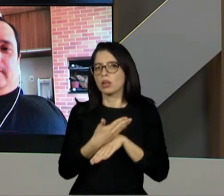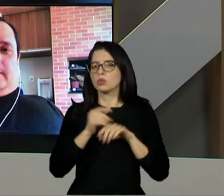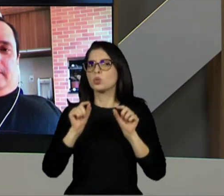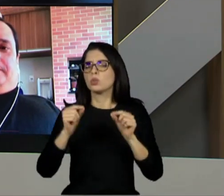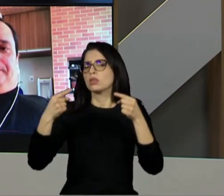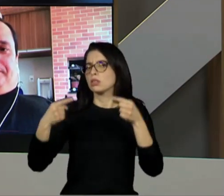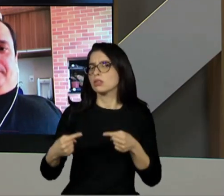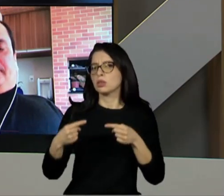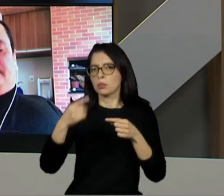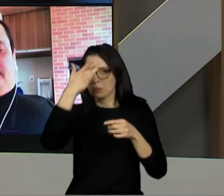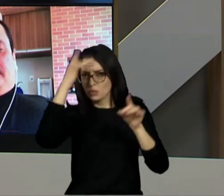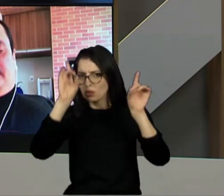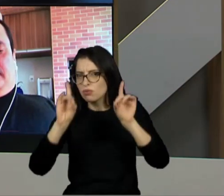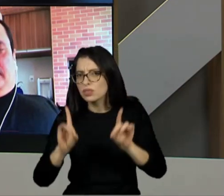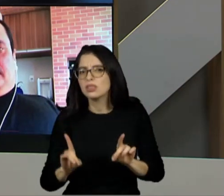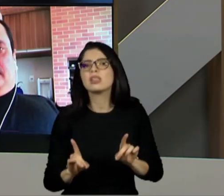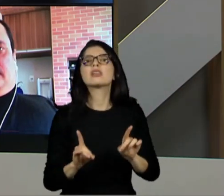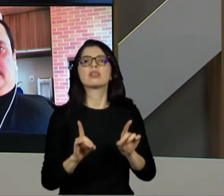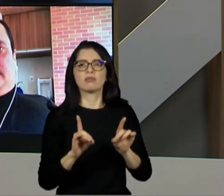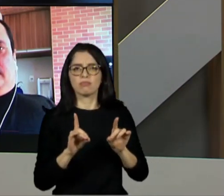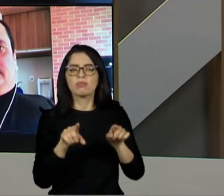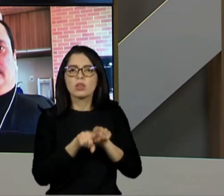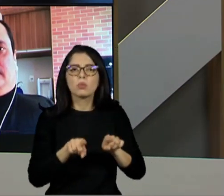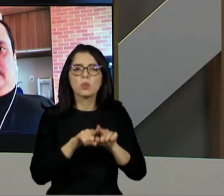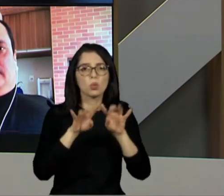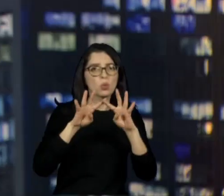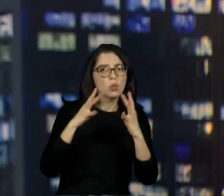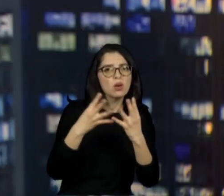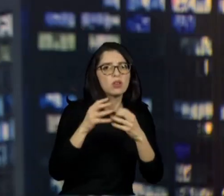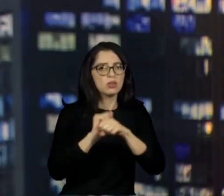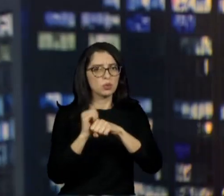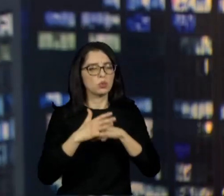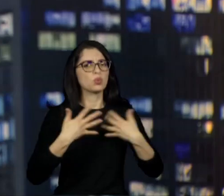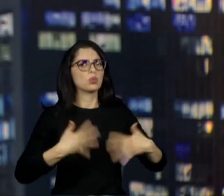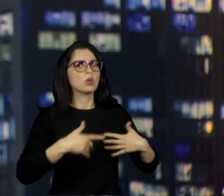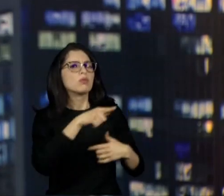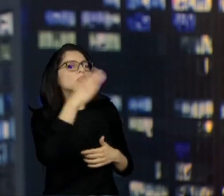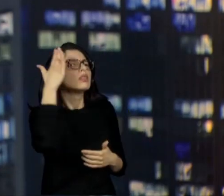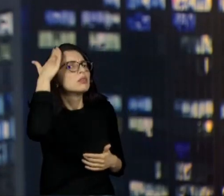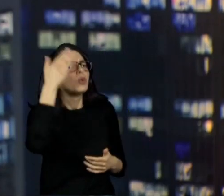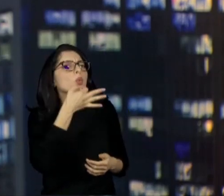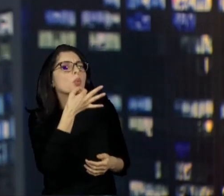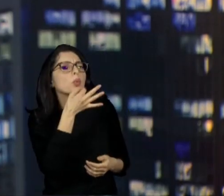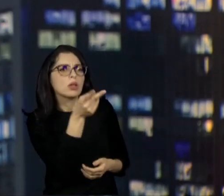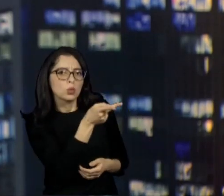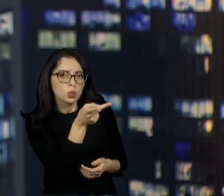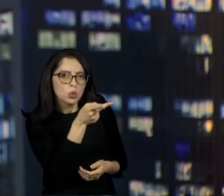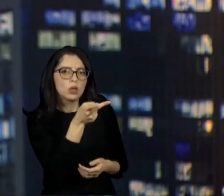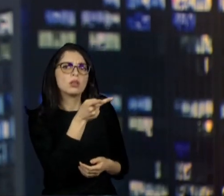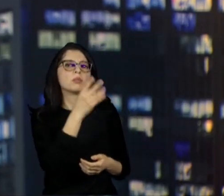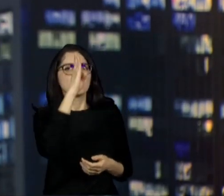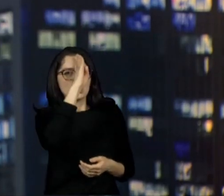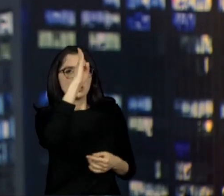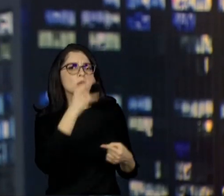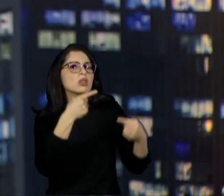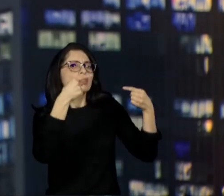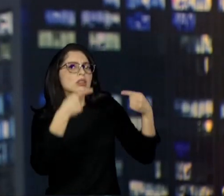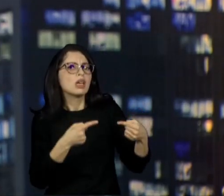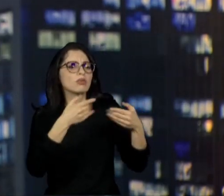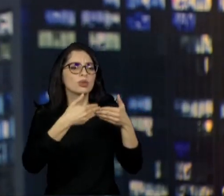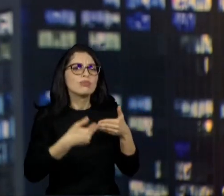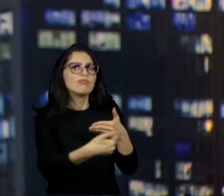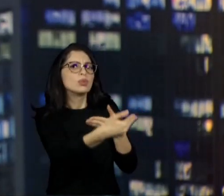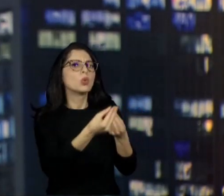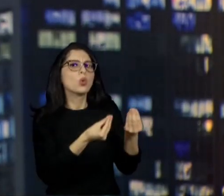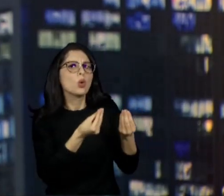pessoa com deficiência diante da pandemia. E eu quero saber de você qual tem sido aí os desafios para as